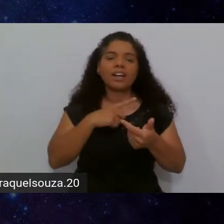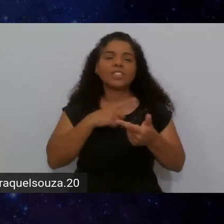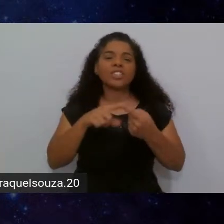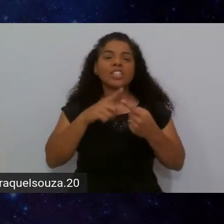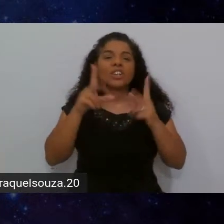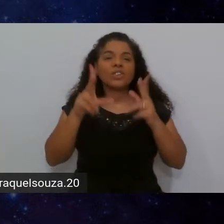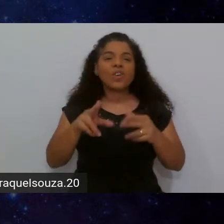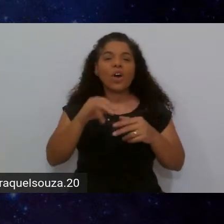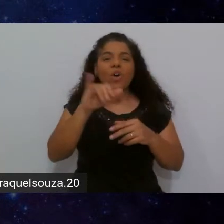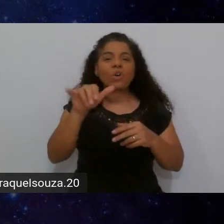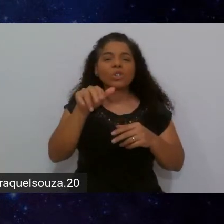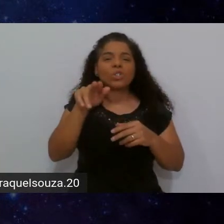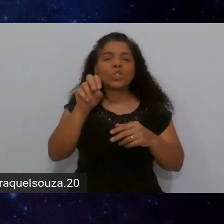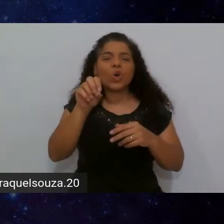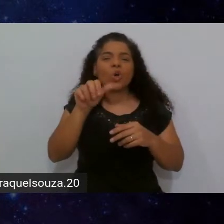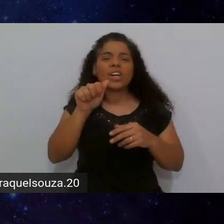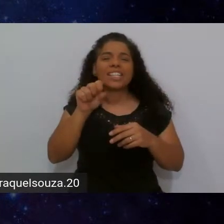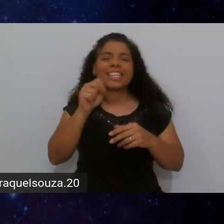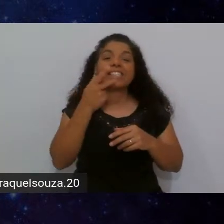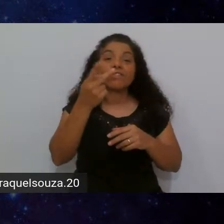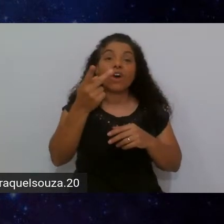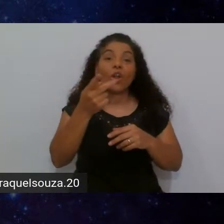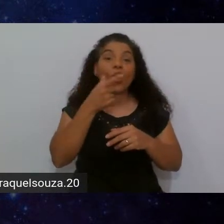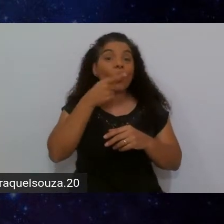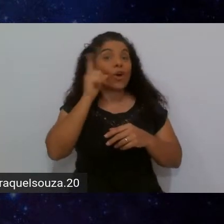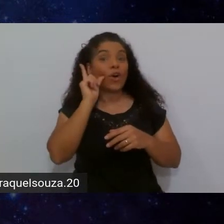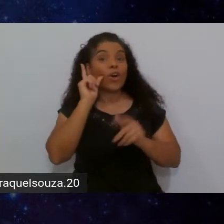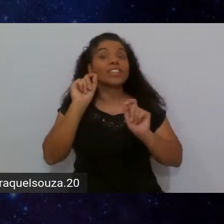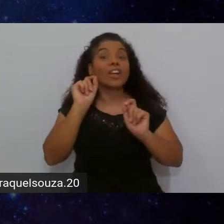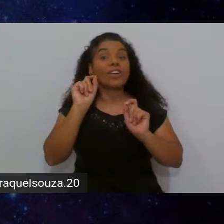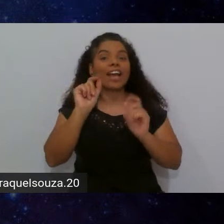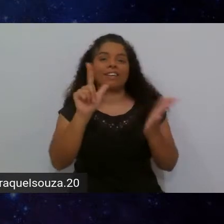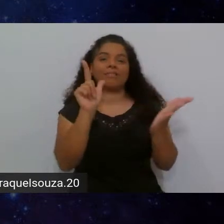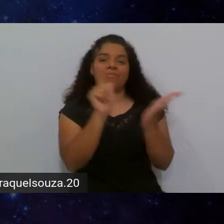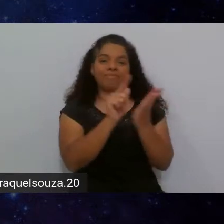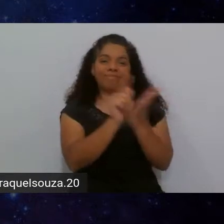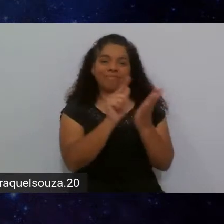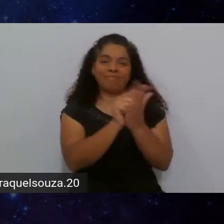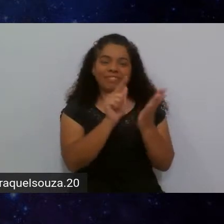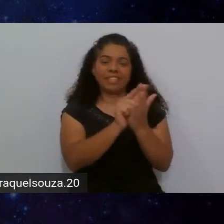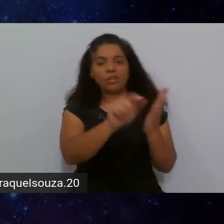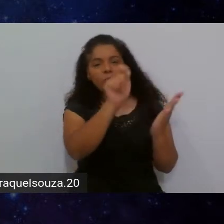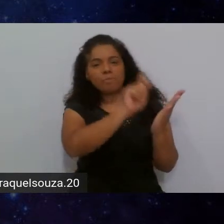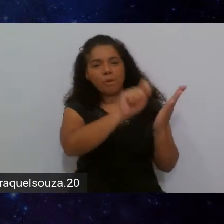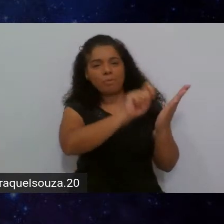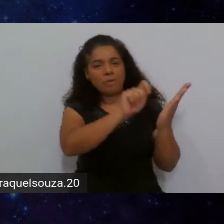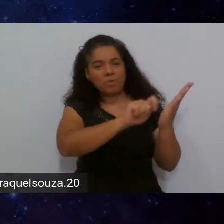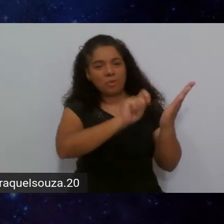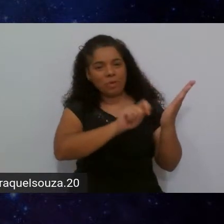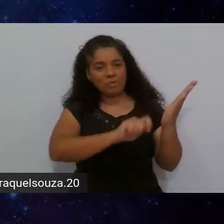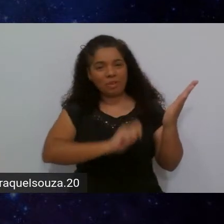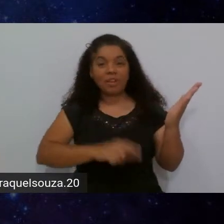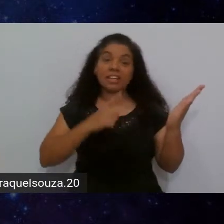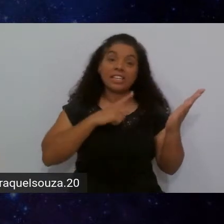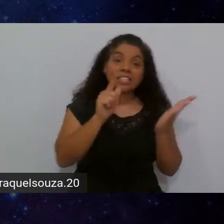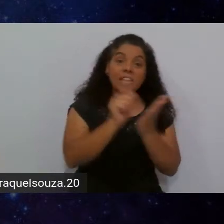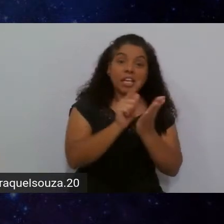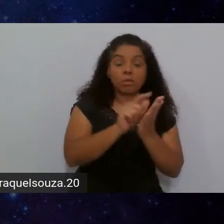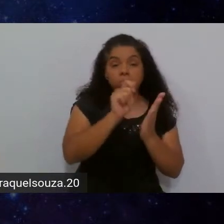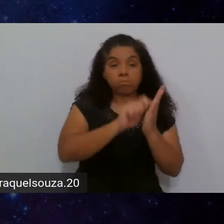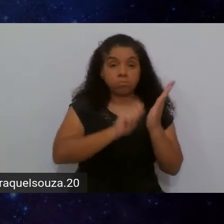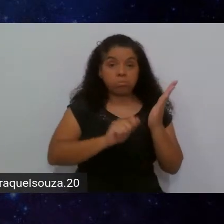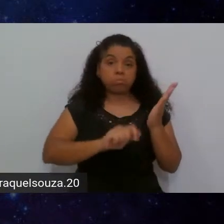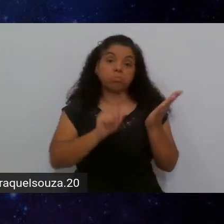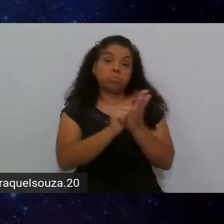Jonas falou ontem, o seu melhor amigo que é um bloco de notas, seja ele físico, seja ele digital,